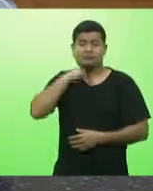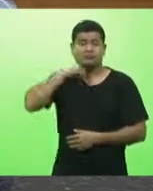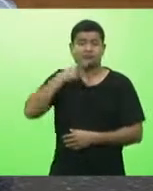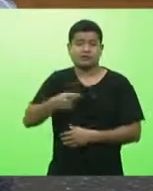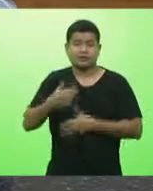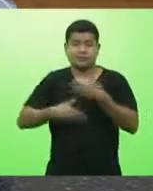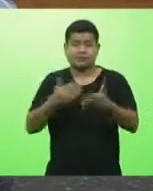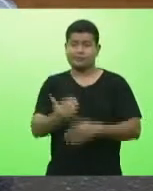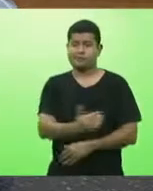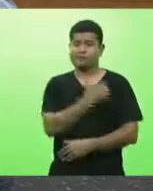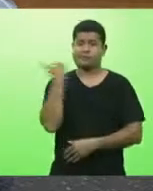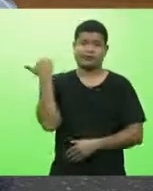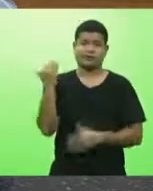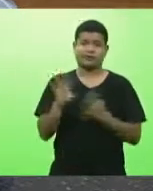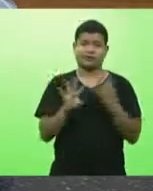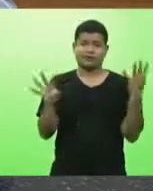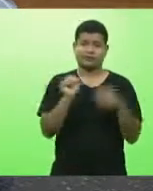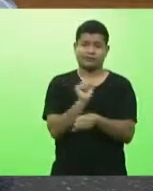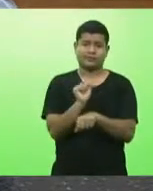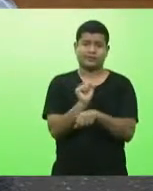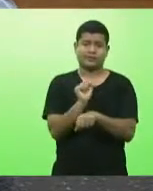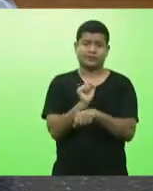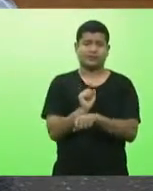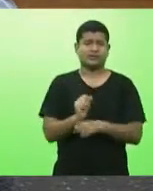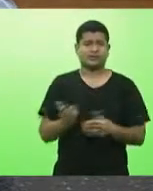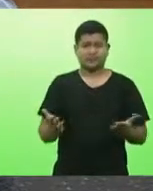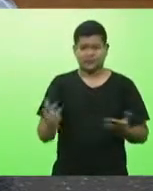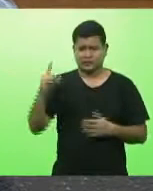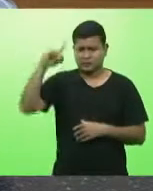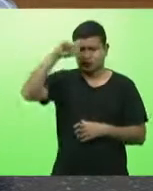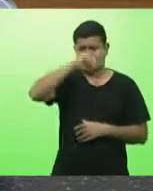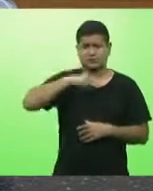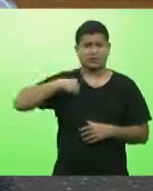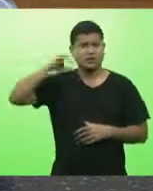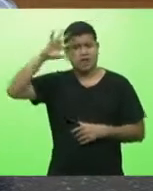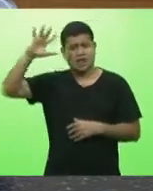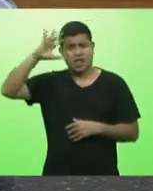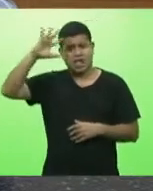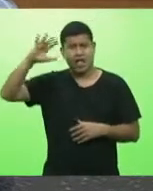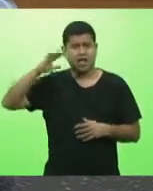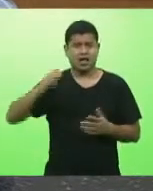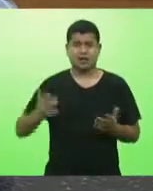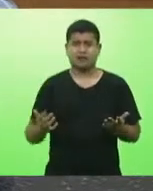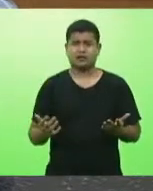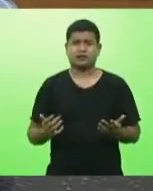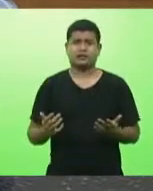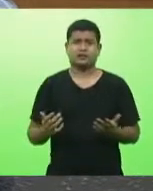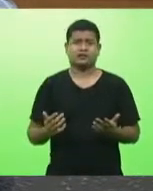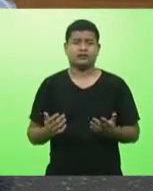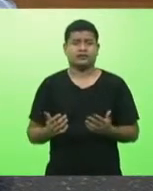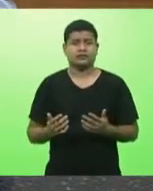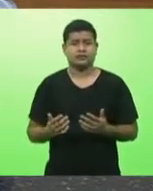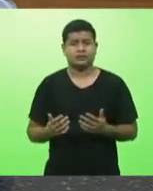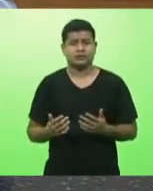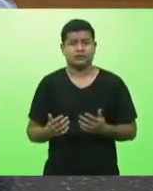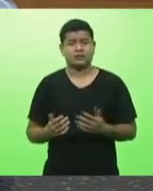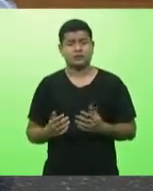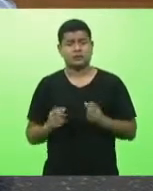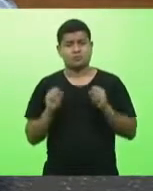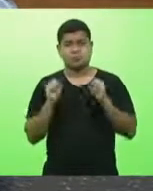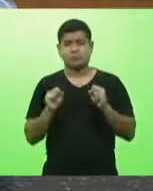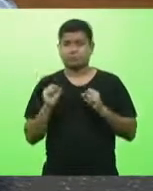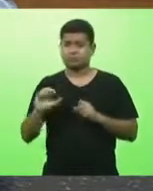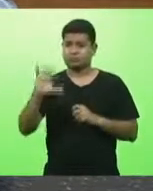isso é difícil de imaginar que pudesse que pudesse acontecer